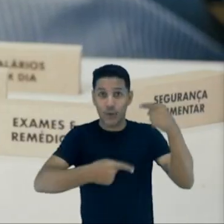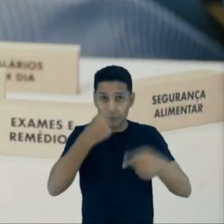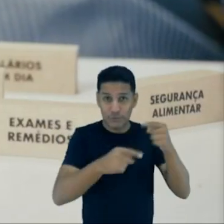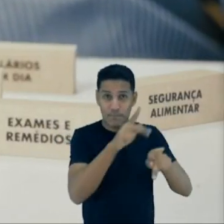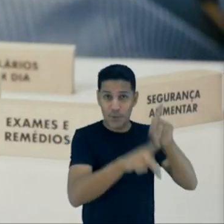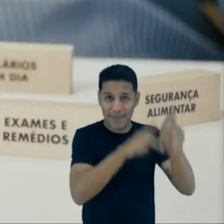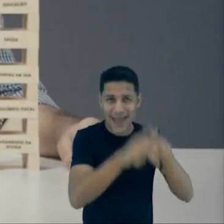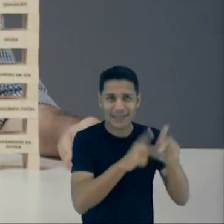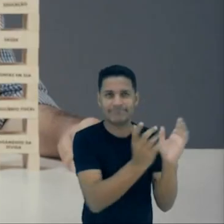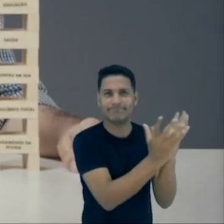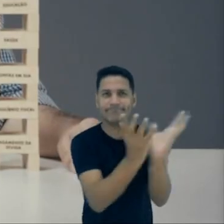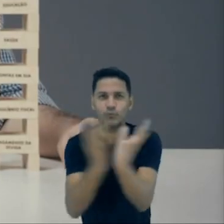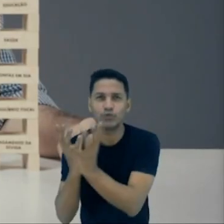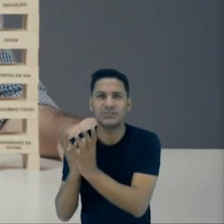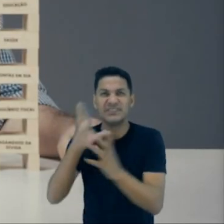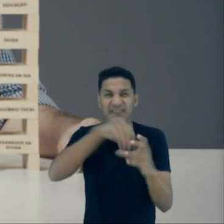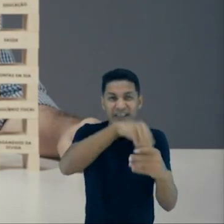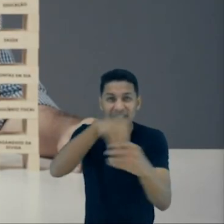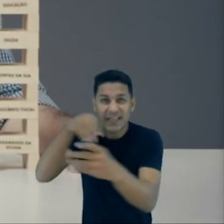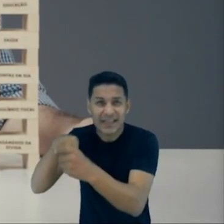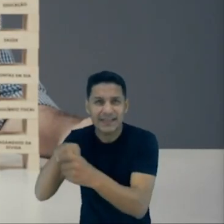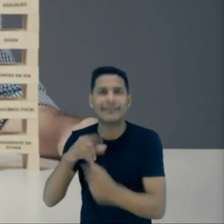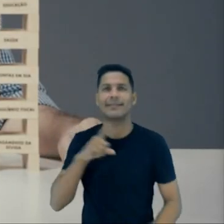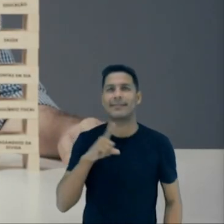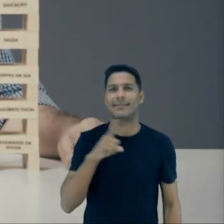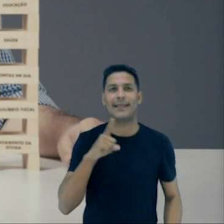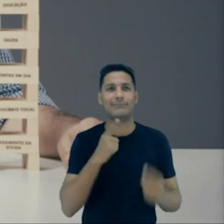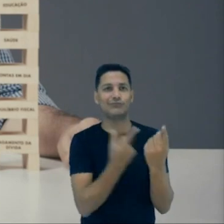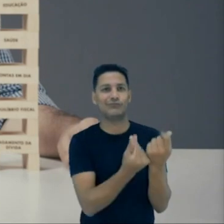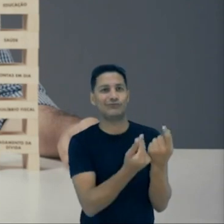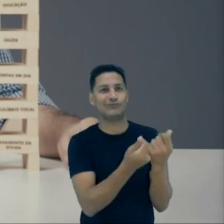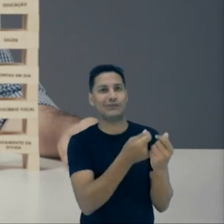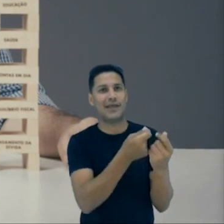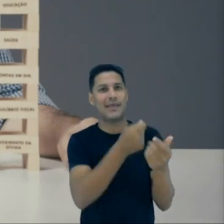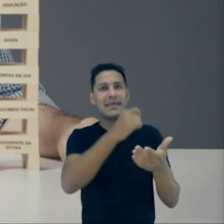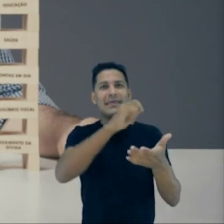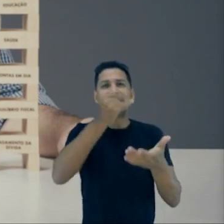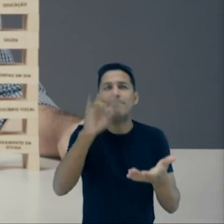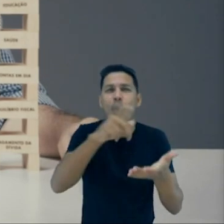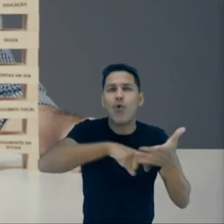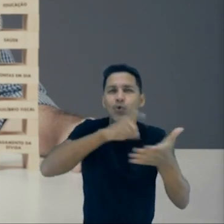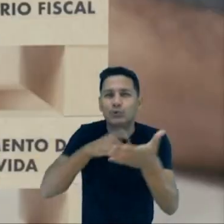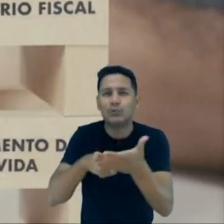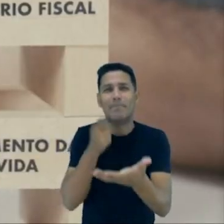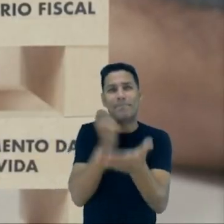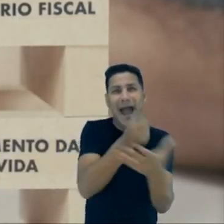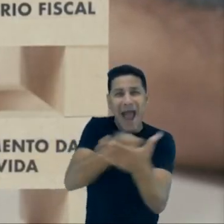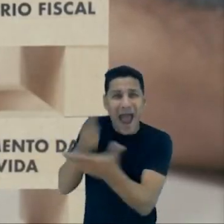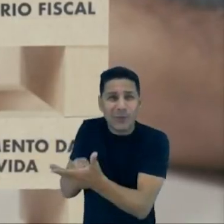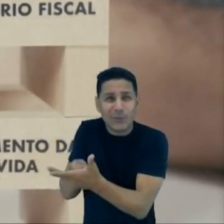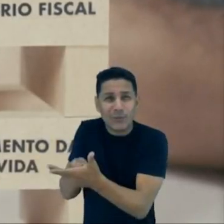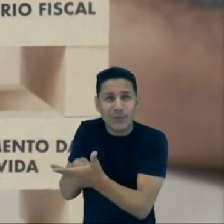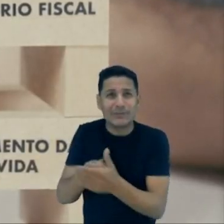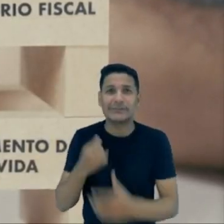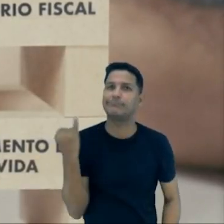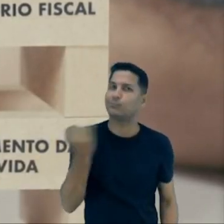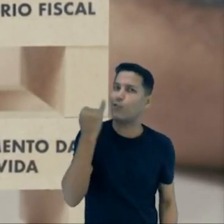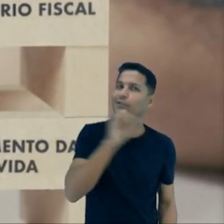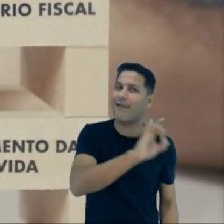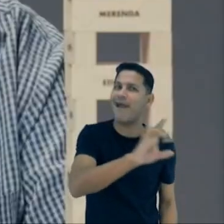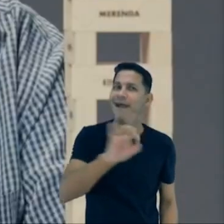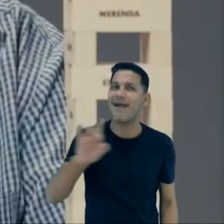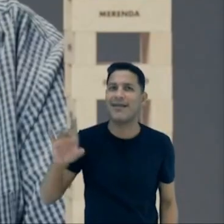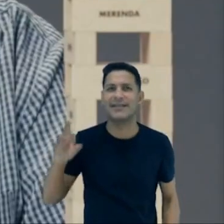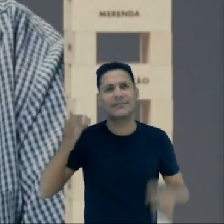entre tantos outros. Todas essas políticas públicas custam dinheiro dos seus impostos. Por isso é importante ter a base